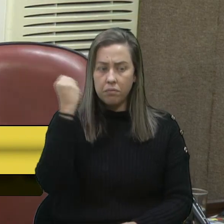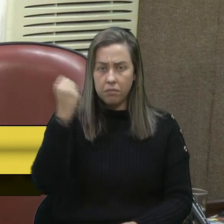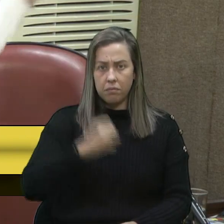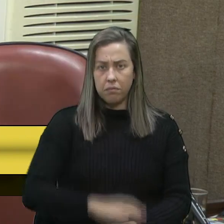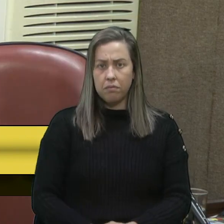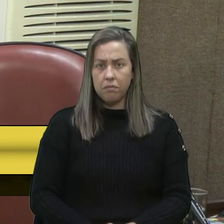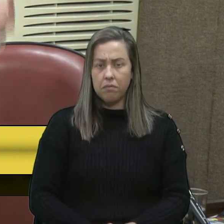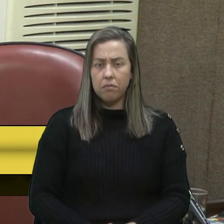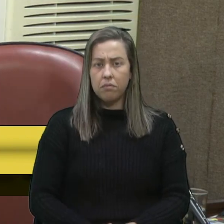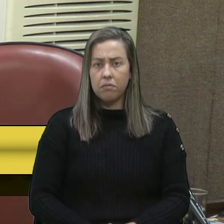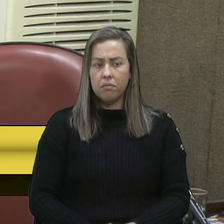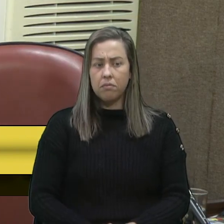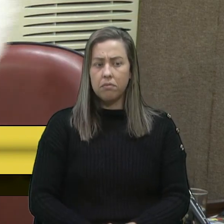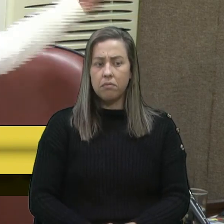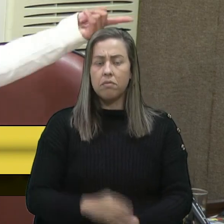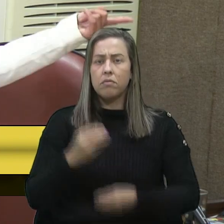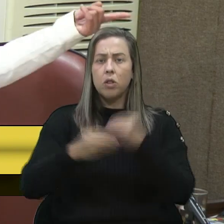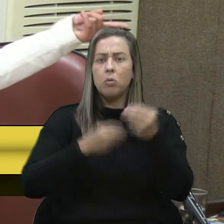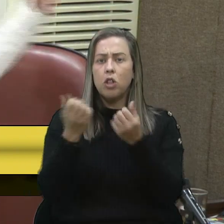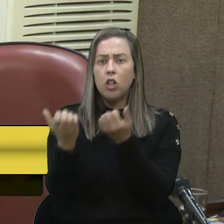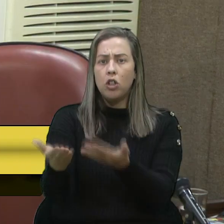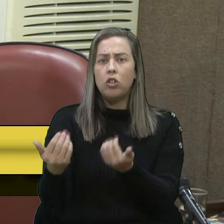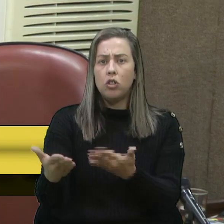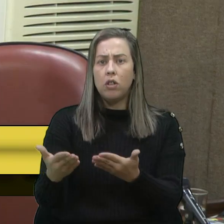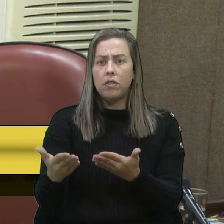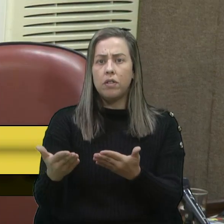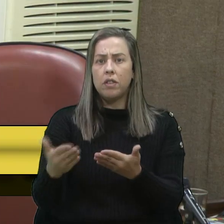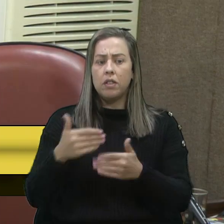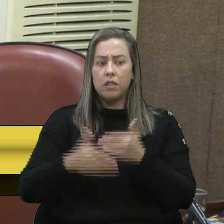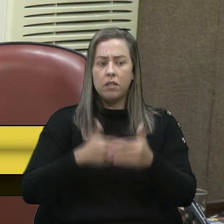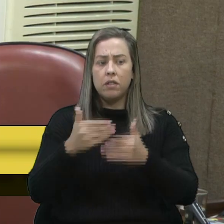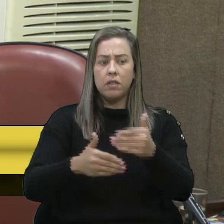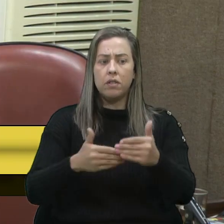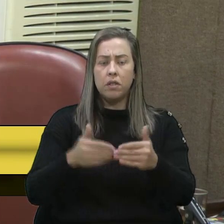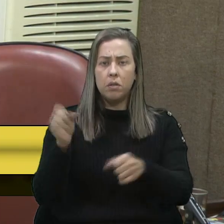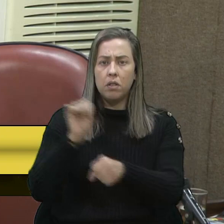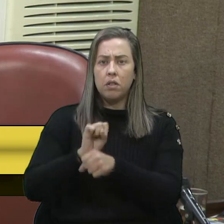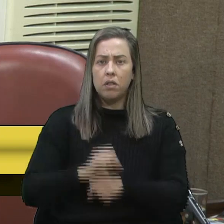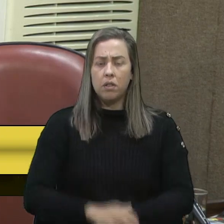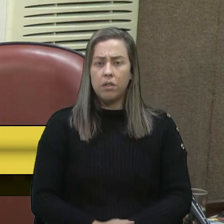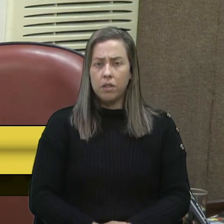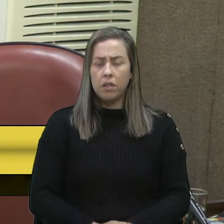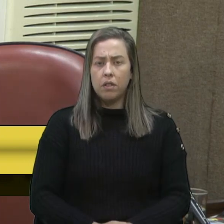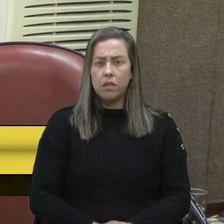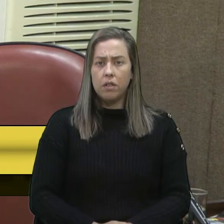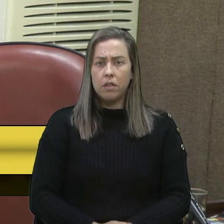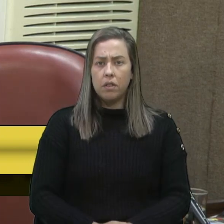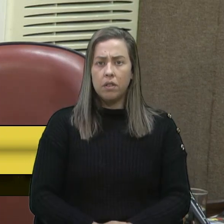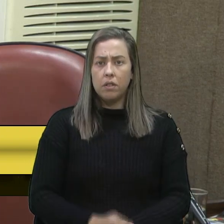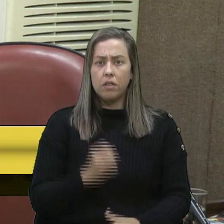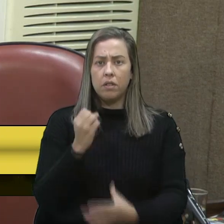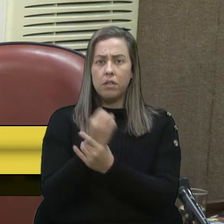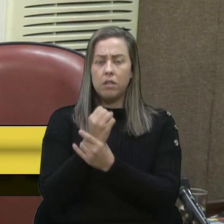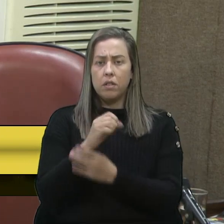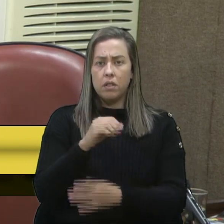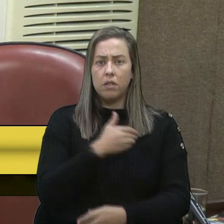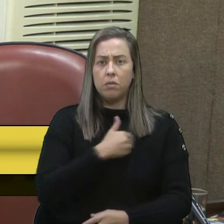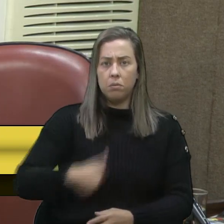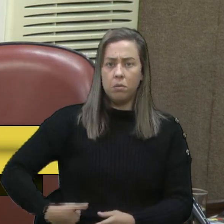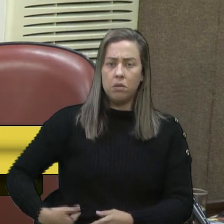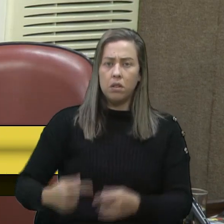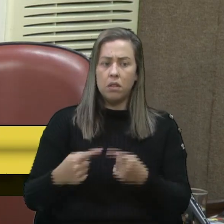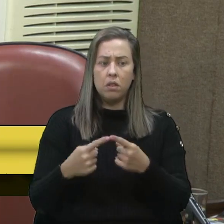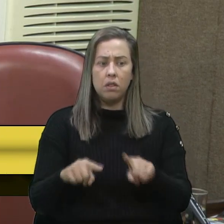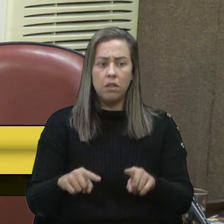aonde que todos esses jovens que não iam estar tendo acesso não iam parar? Iam ser um problema da segurança pública. Mas